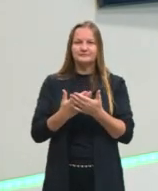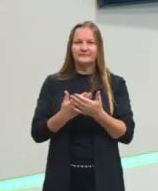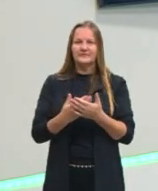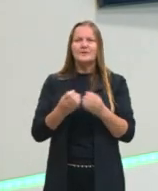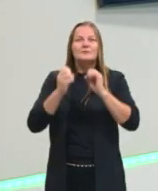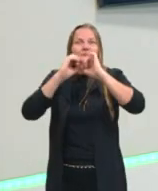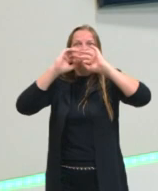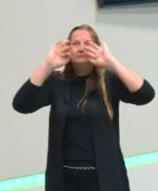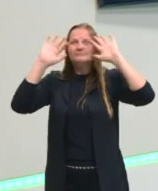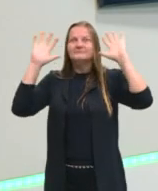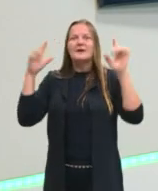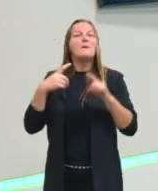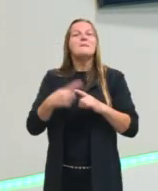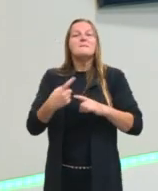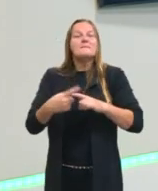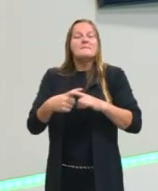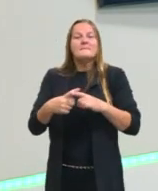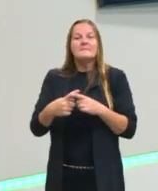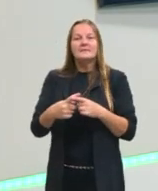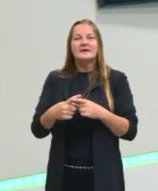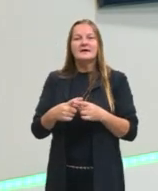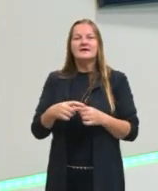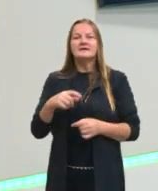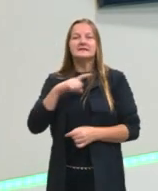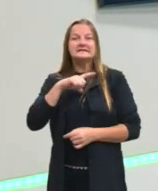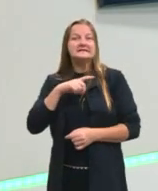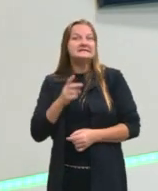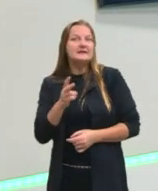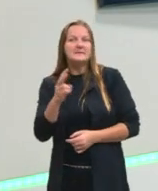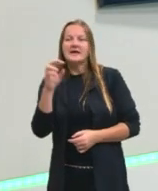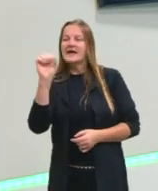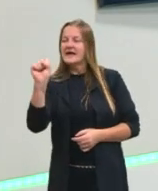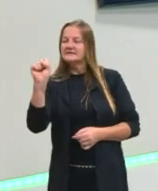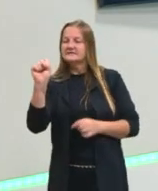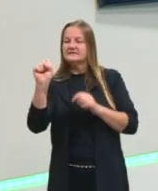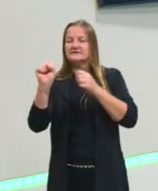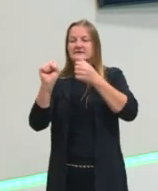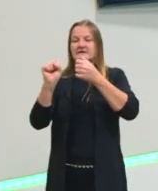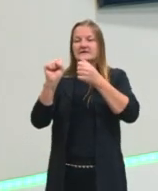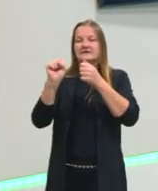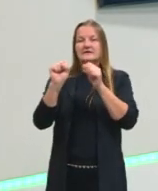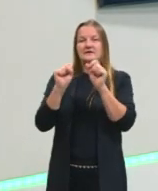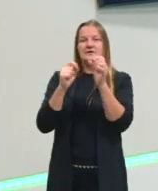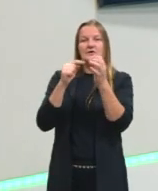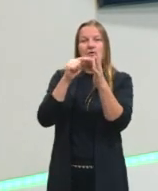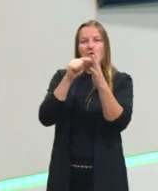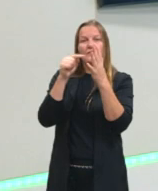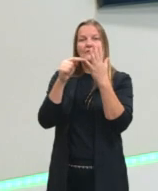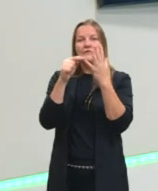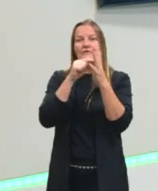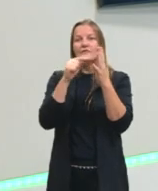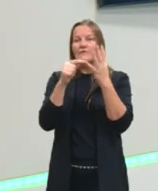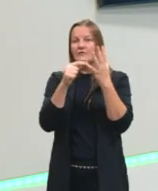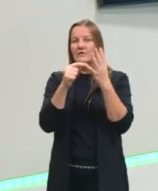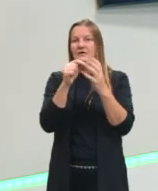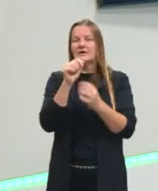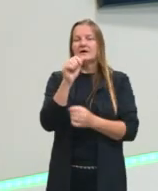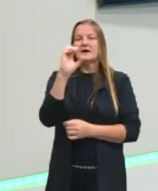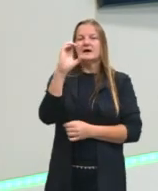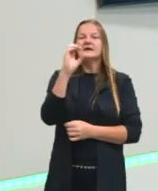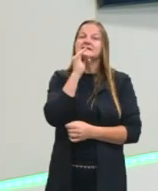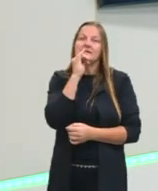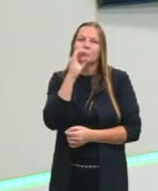entender, por exemplo, por que toda letra S no meio de duas vogais faz som de Z, né? Quando eu falo